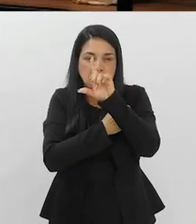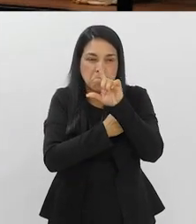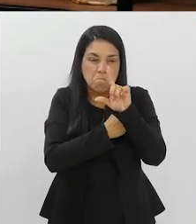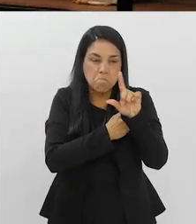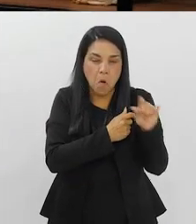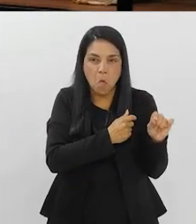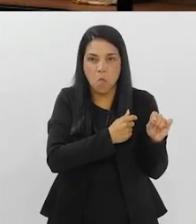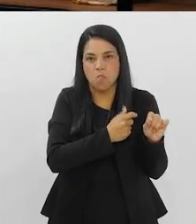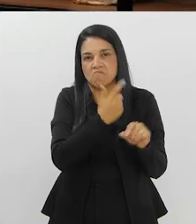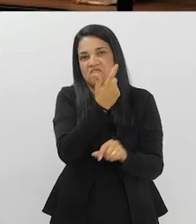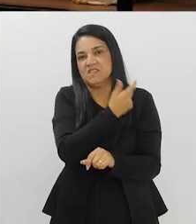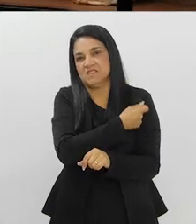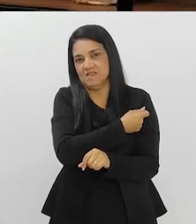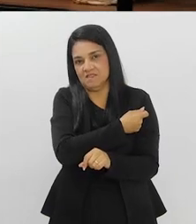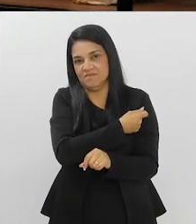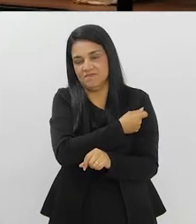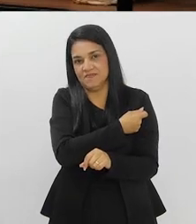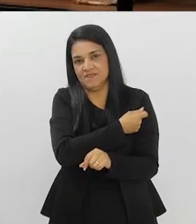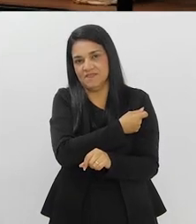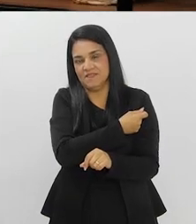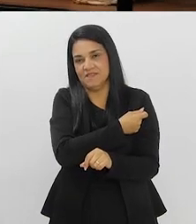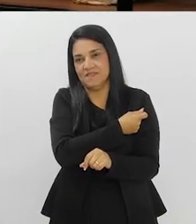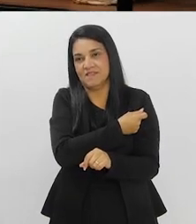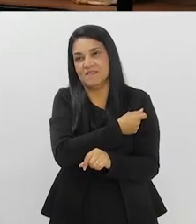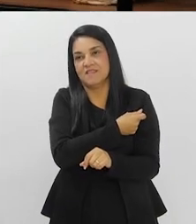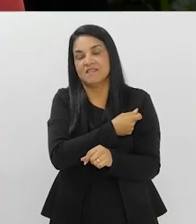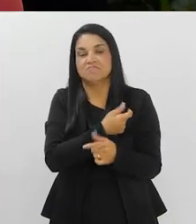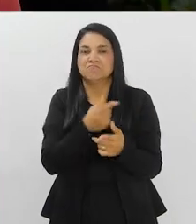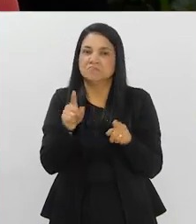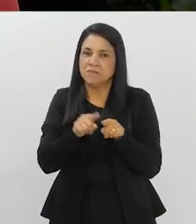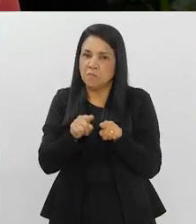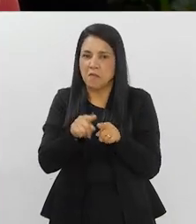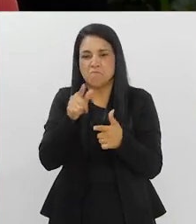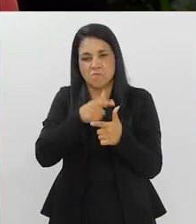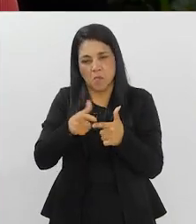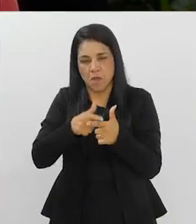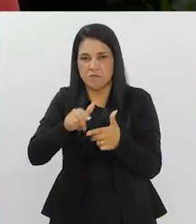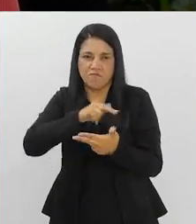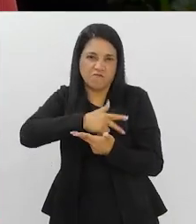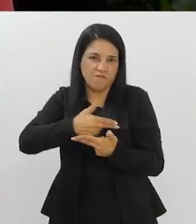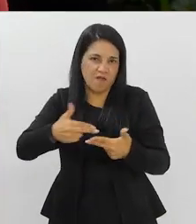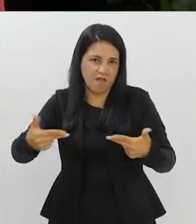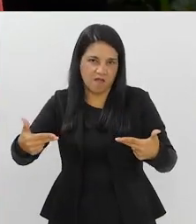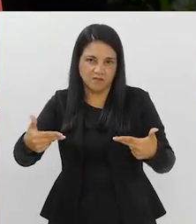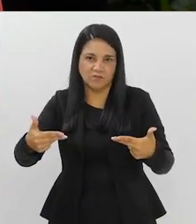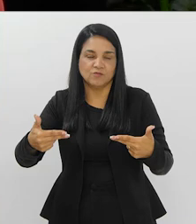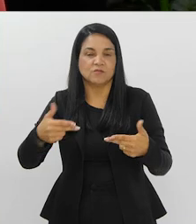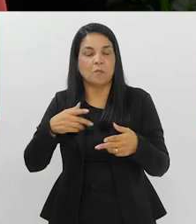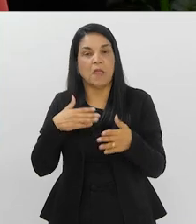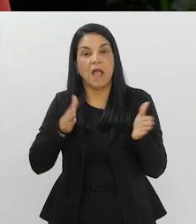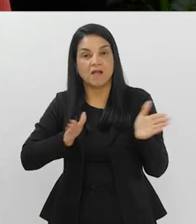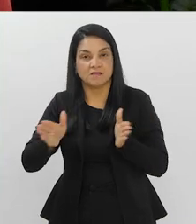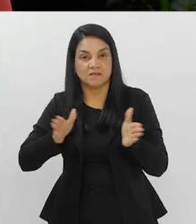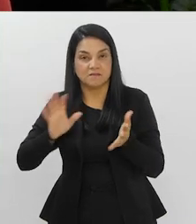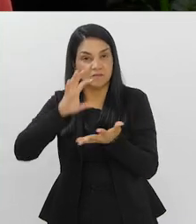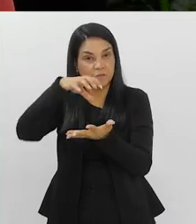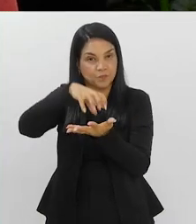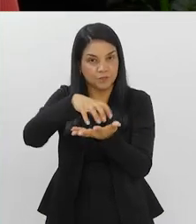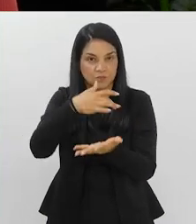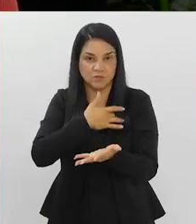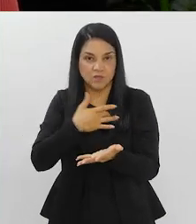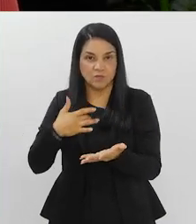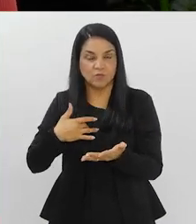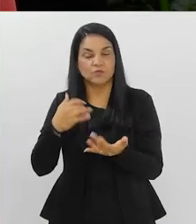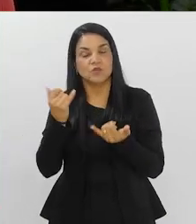tudo, inclusive para BCG, né? E aí, pode-se dar também a diversos fatores como o acesso também a postos de saúde, né?